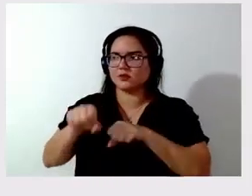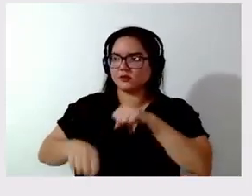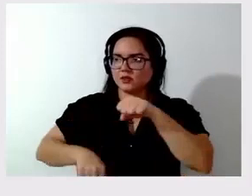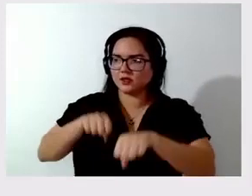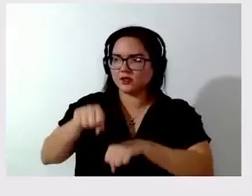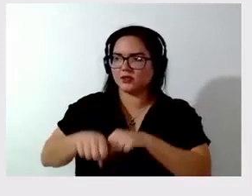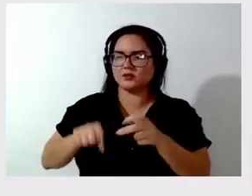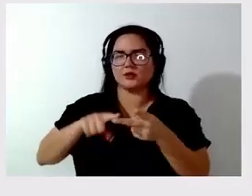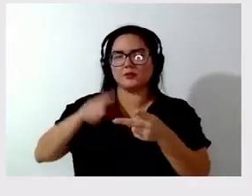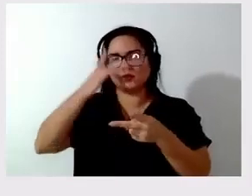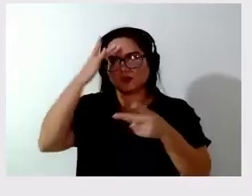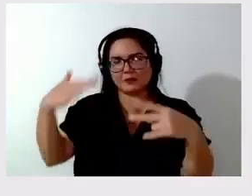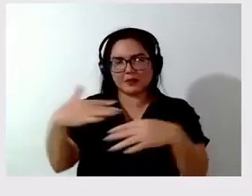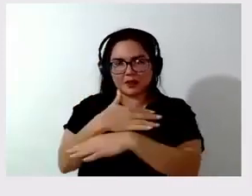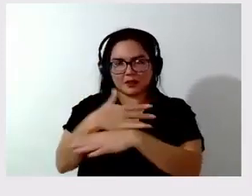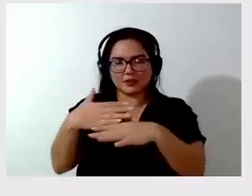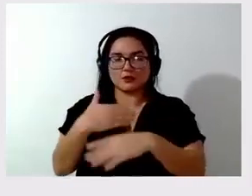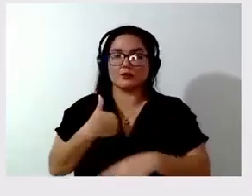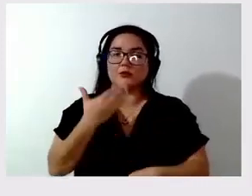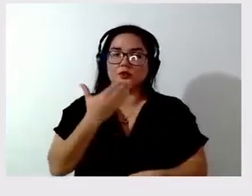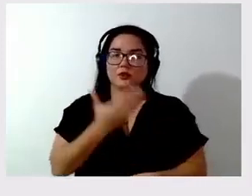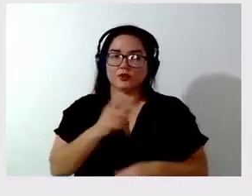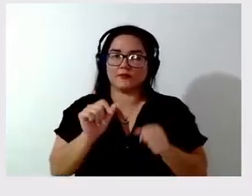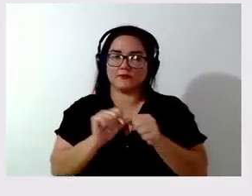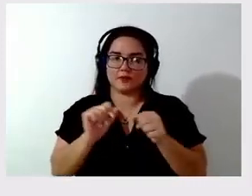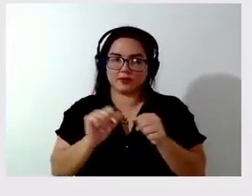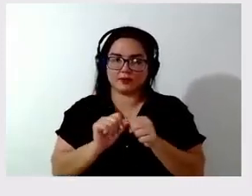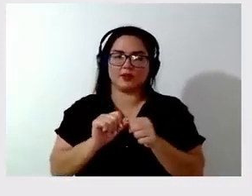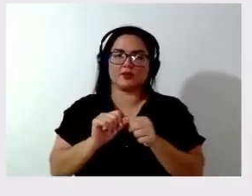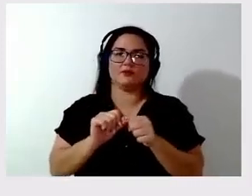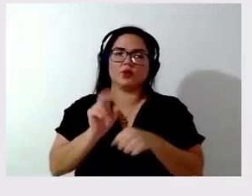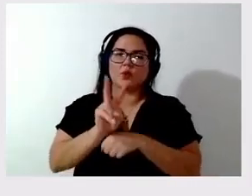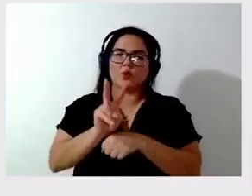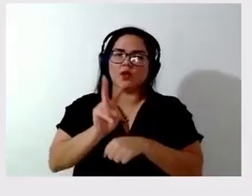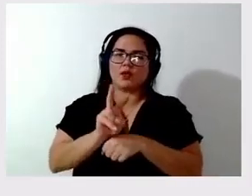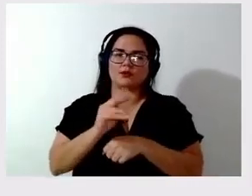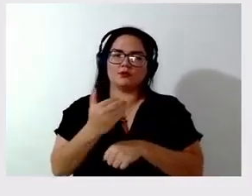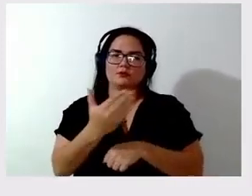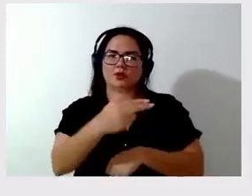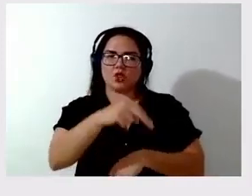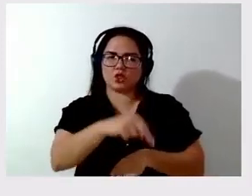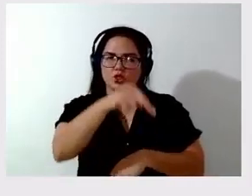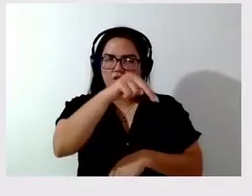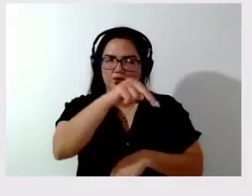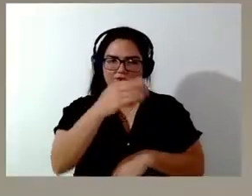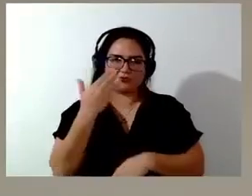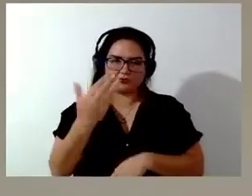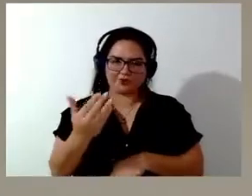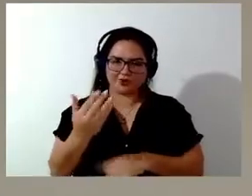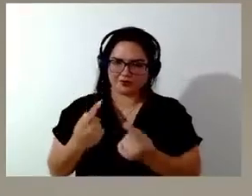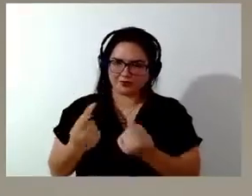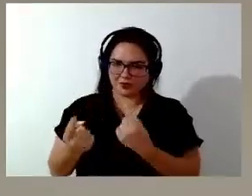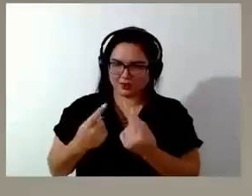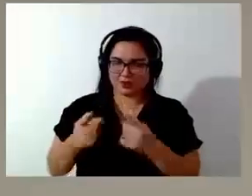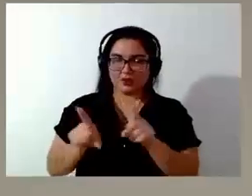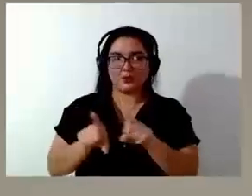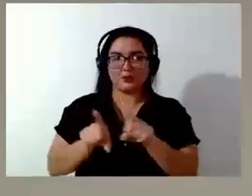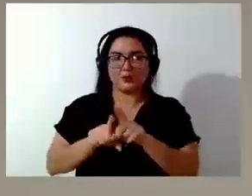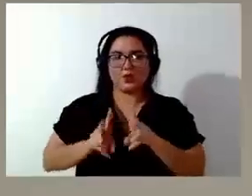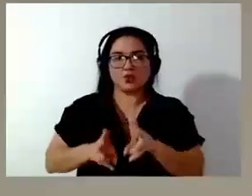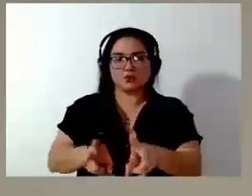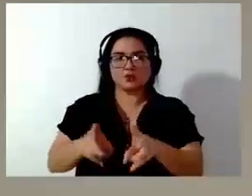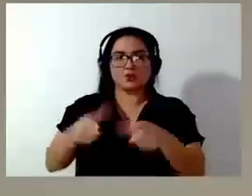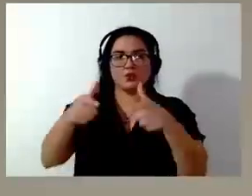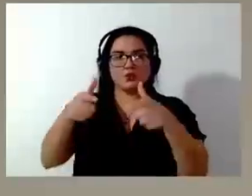fica o meu pedido, que a Artegues coloque o guarda-corpo, sentido norte, do lado da pista, e que faça a continuidade desse guarda